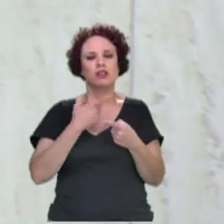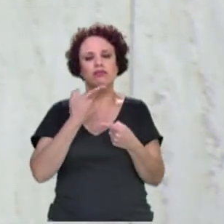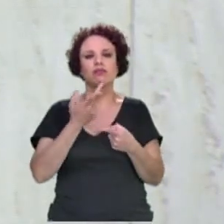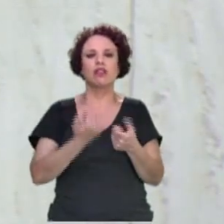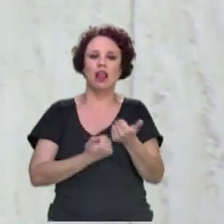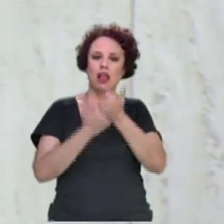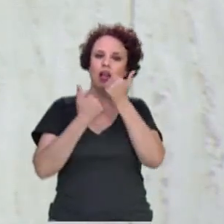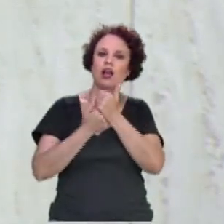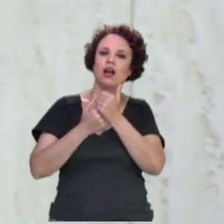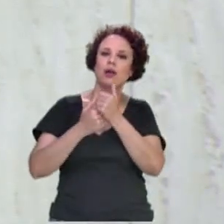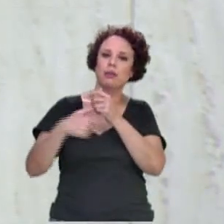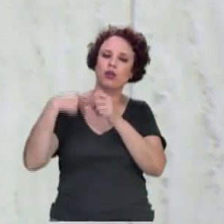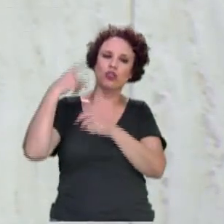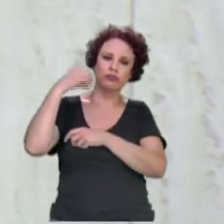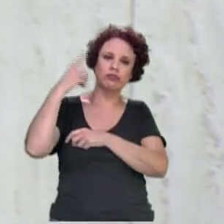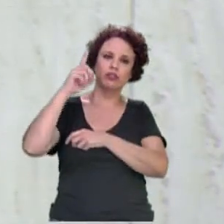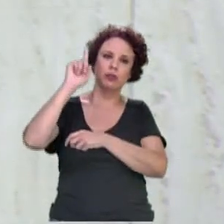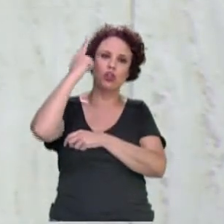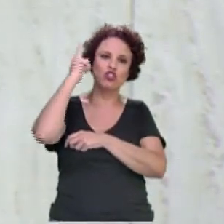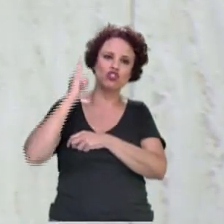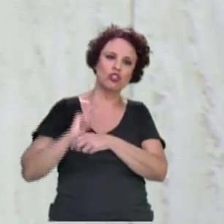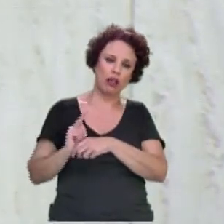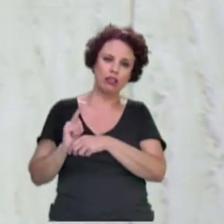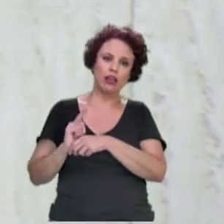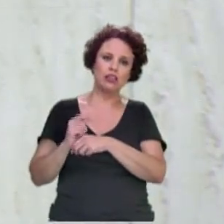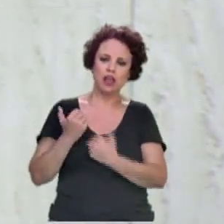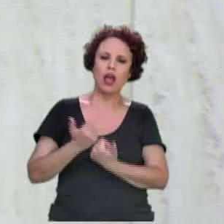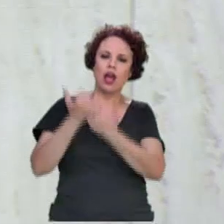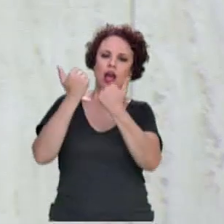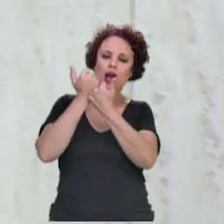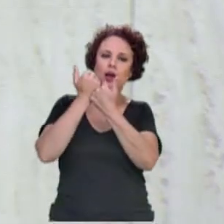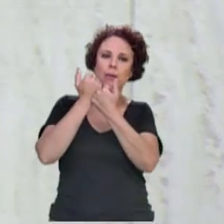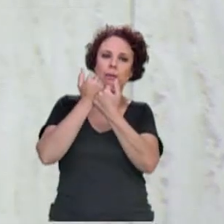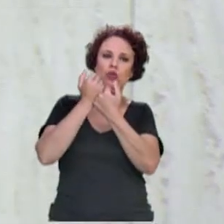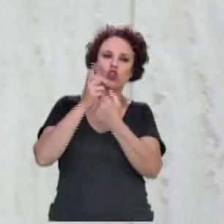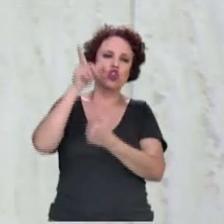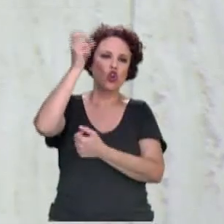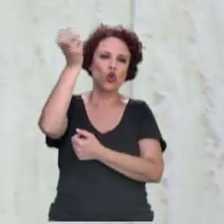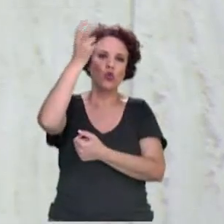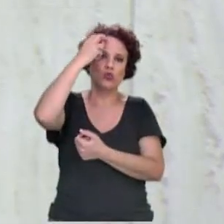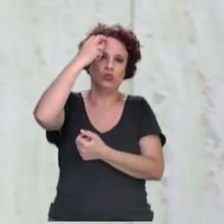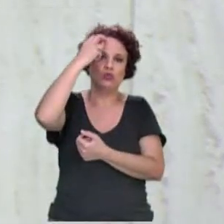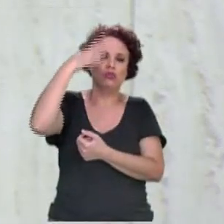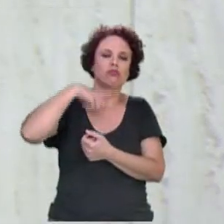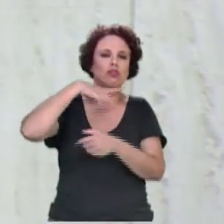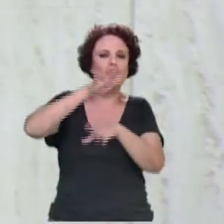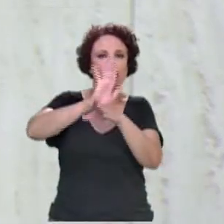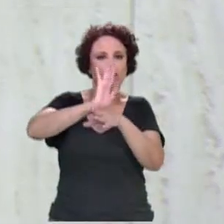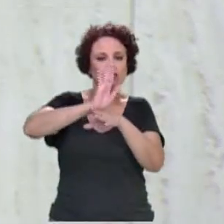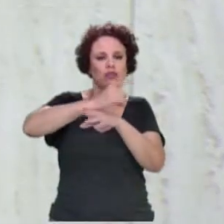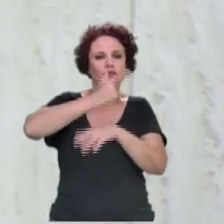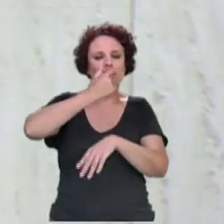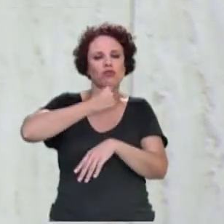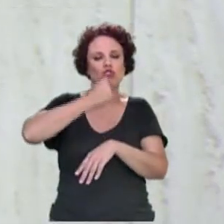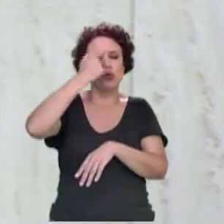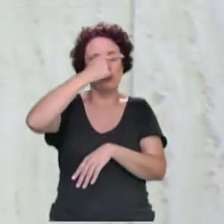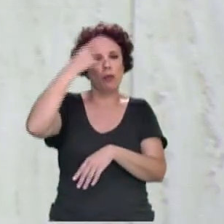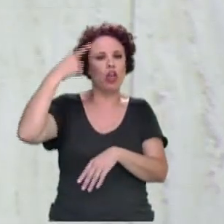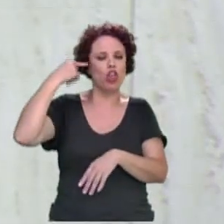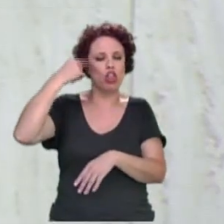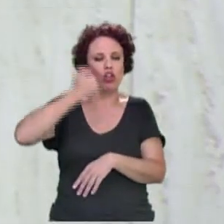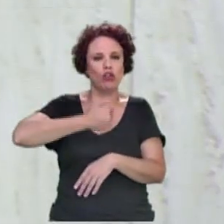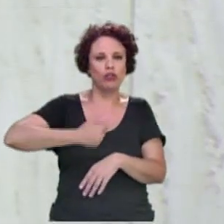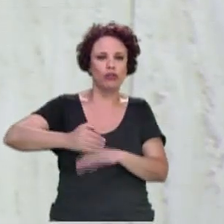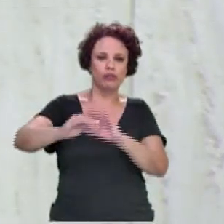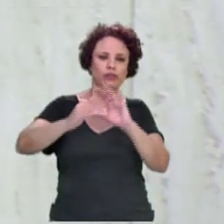deputado Janazzi falou quanto ao apoio à cultura. Nós recebemos um vídeo do governador Dória dizendo que não